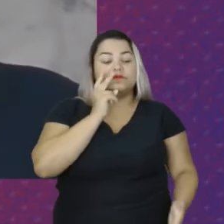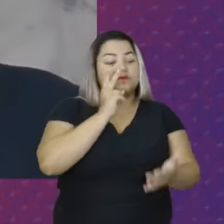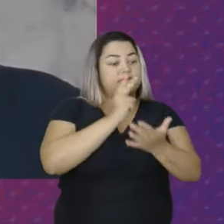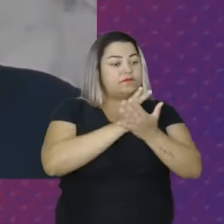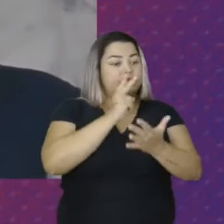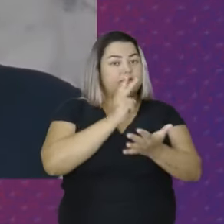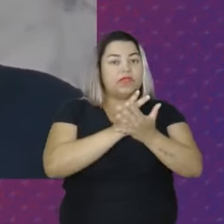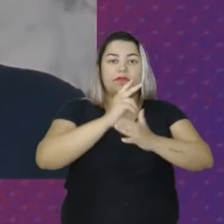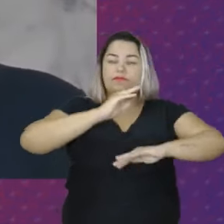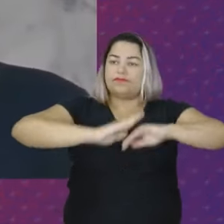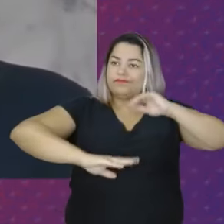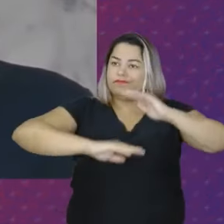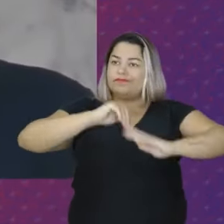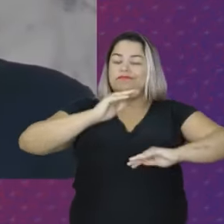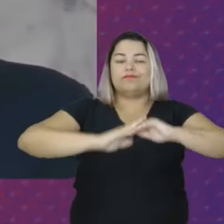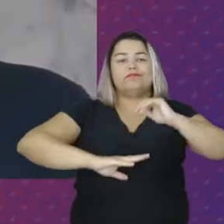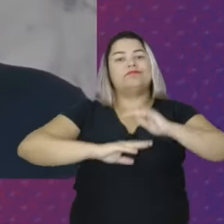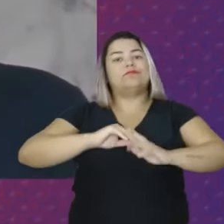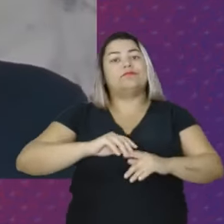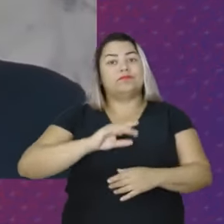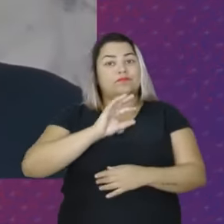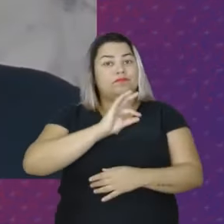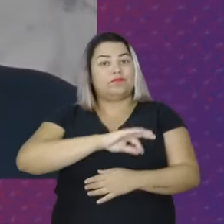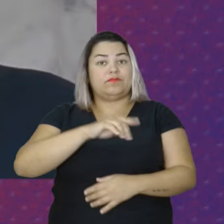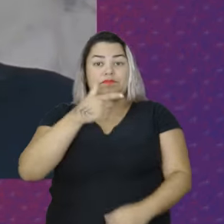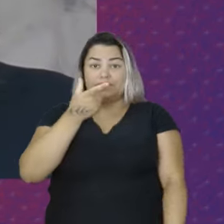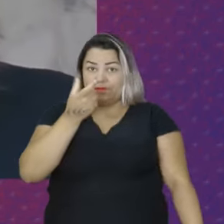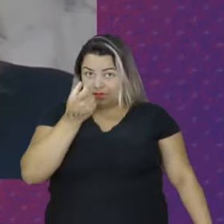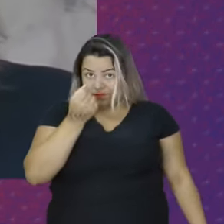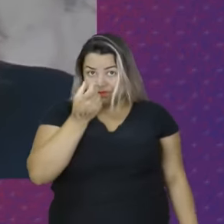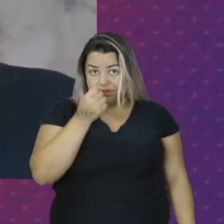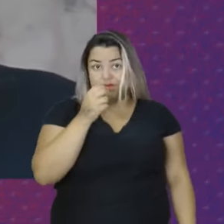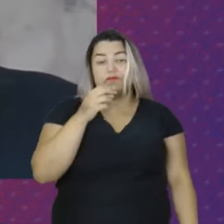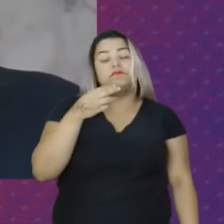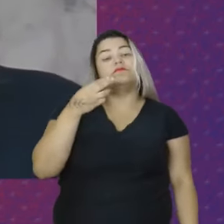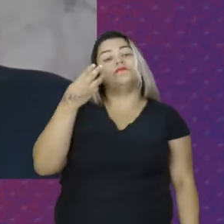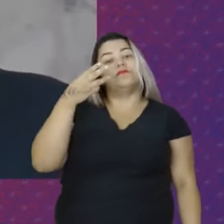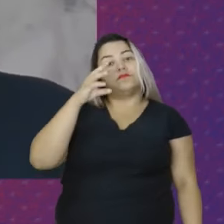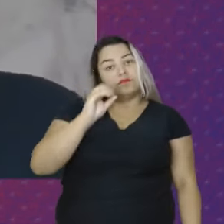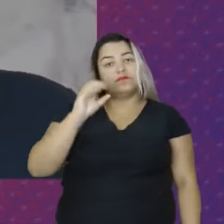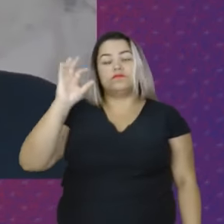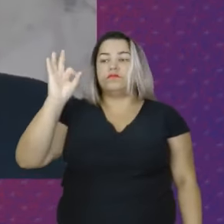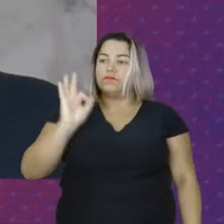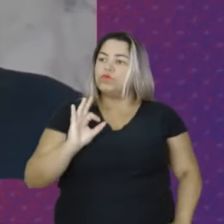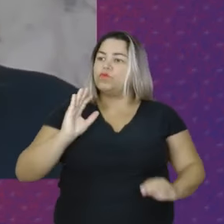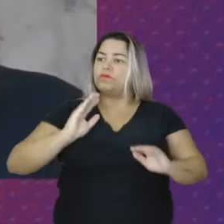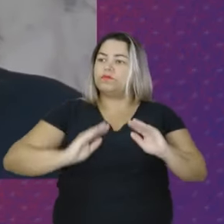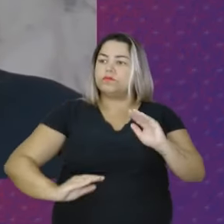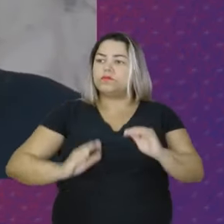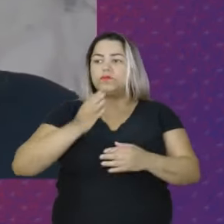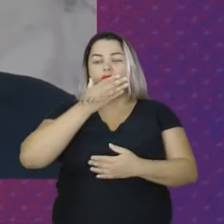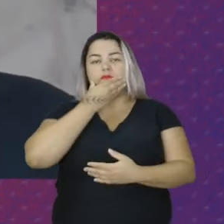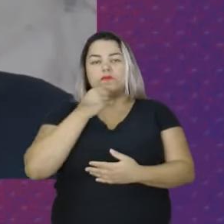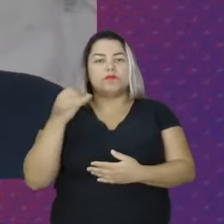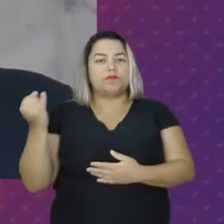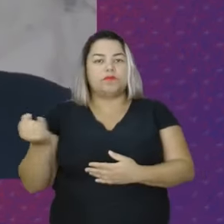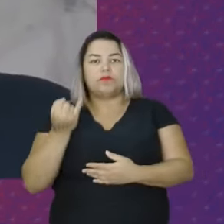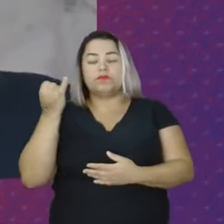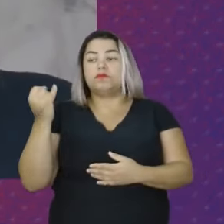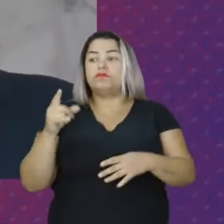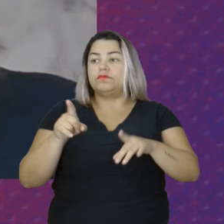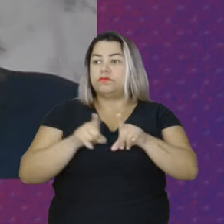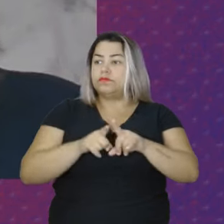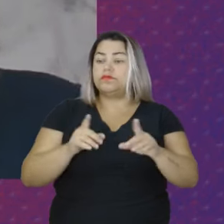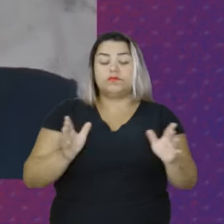funções, ganham em média 20% a 30% menos que os homens Então é muito importante também